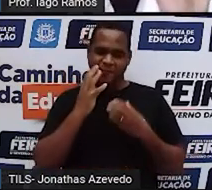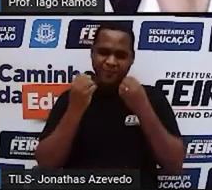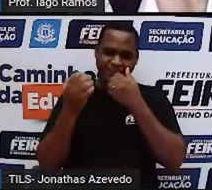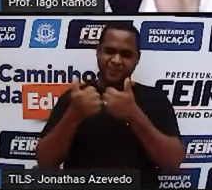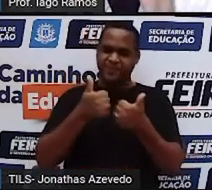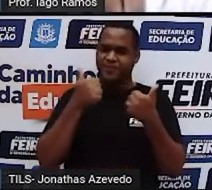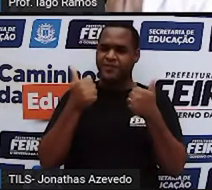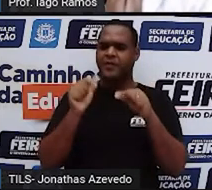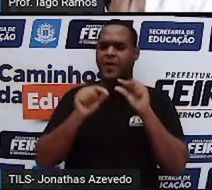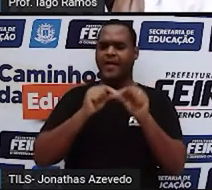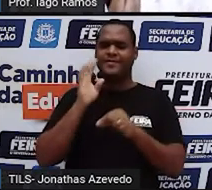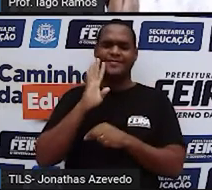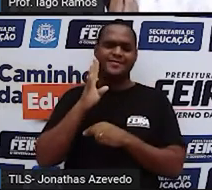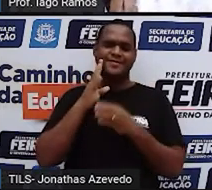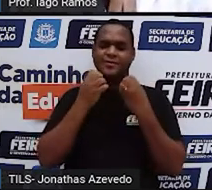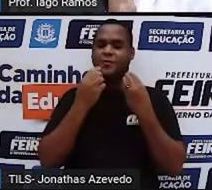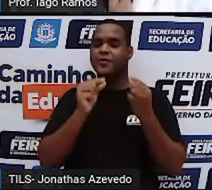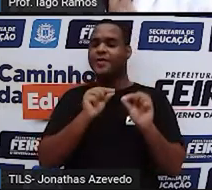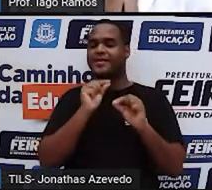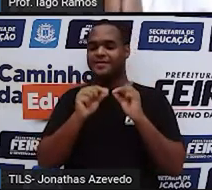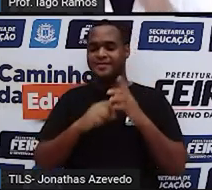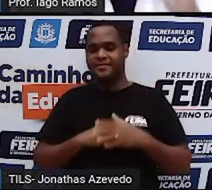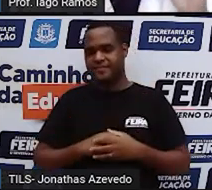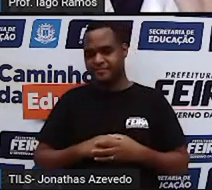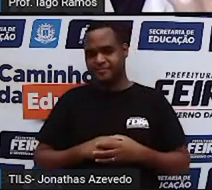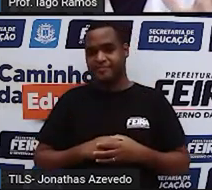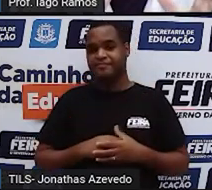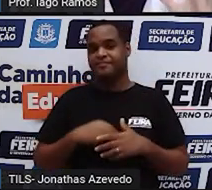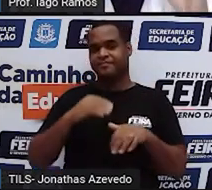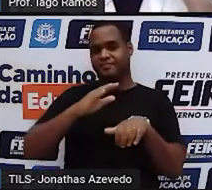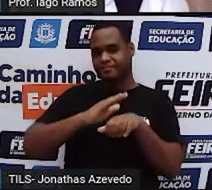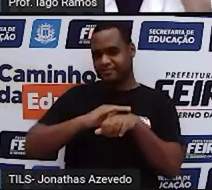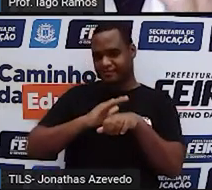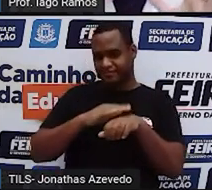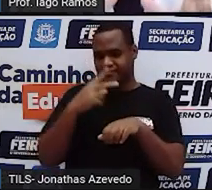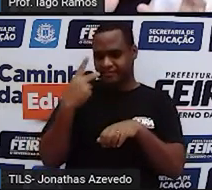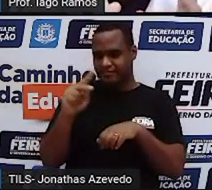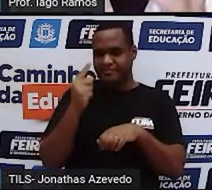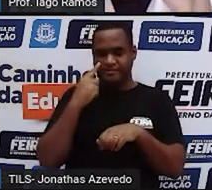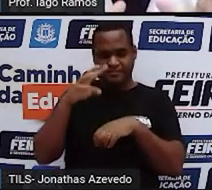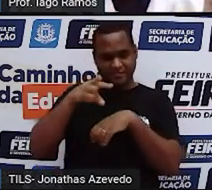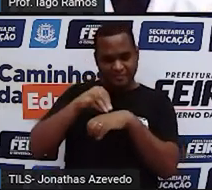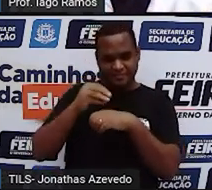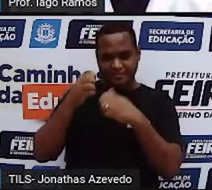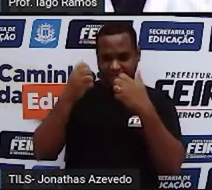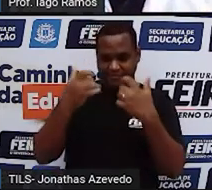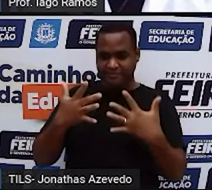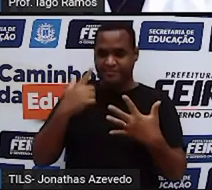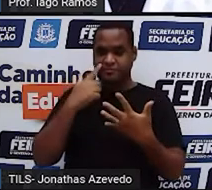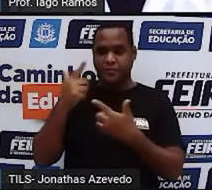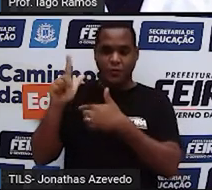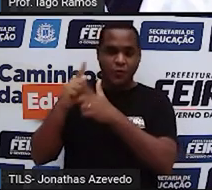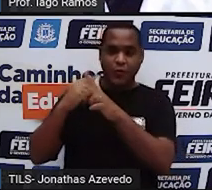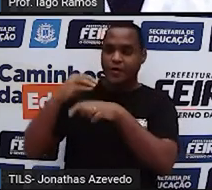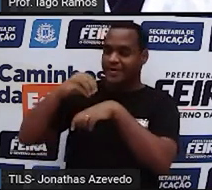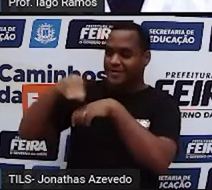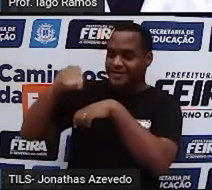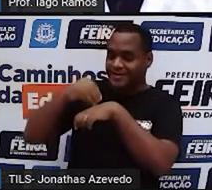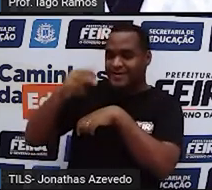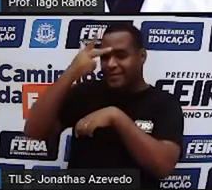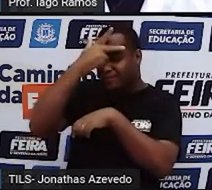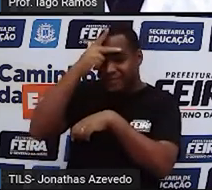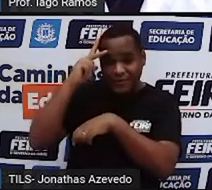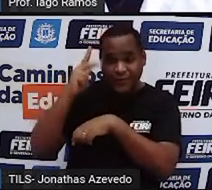isso. Sabe o é o legal disso aqui? O legal disso é você pegar isso e fazer com outras pessoas. Olha só que